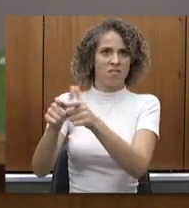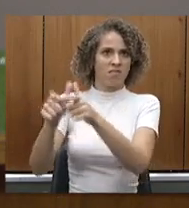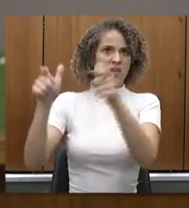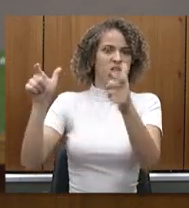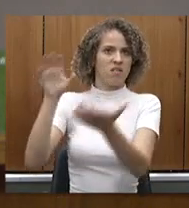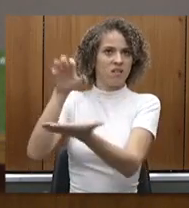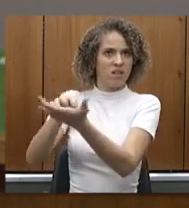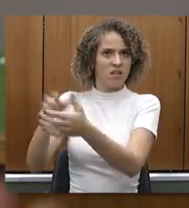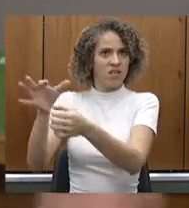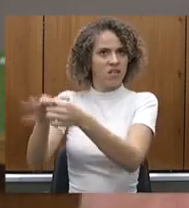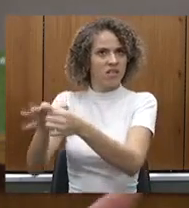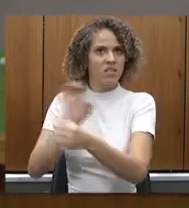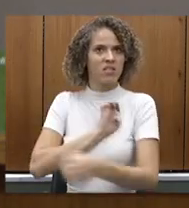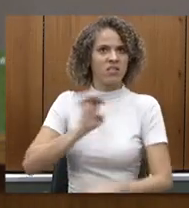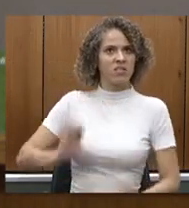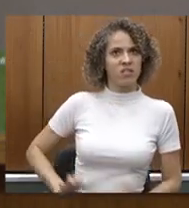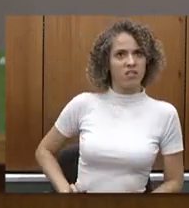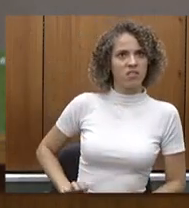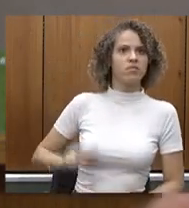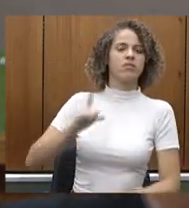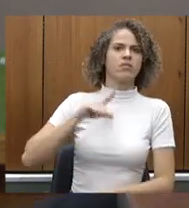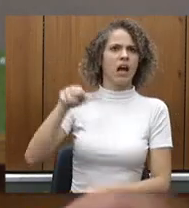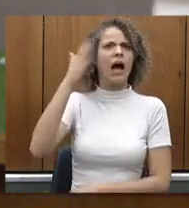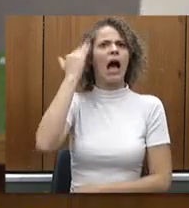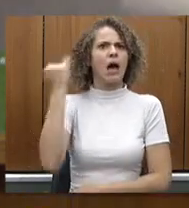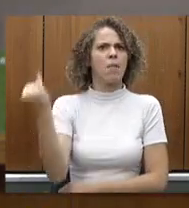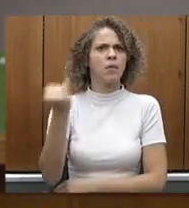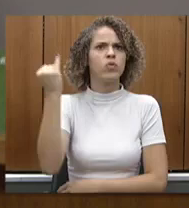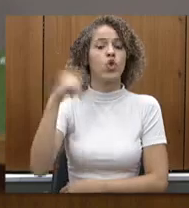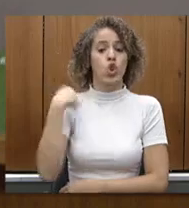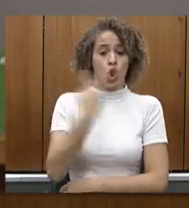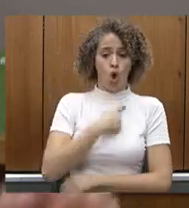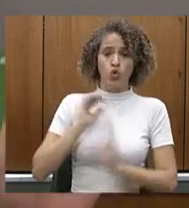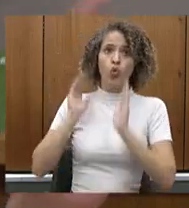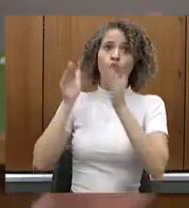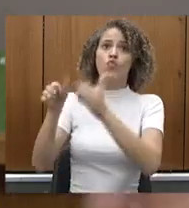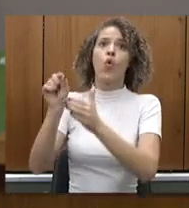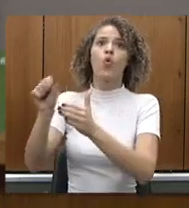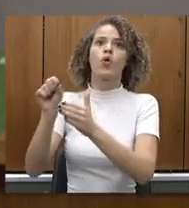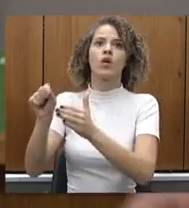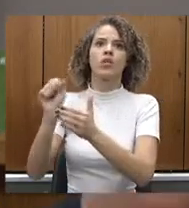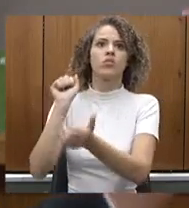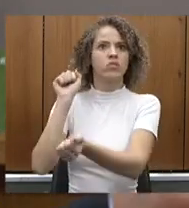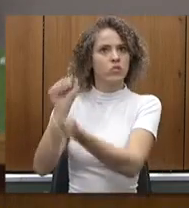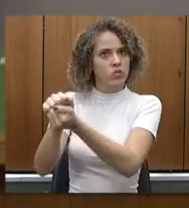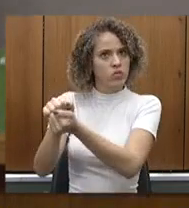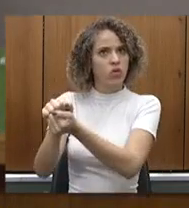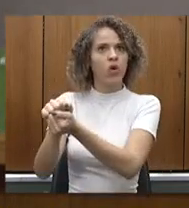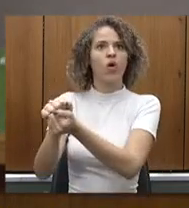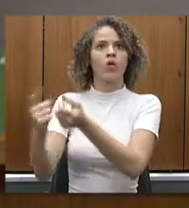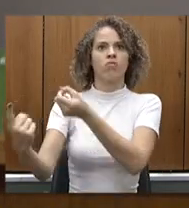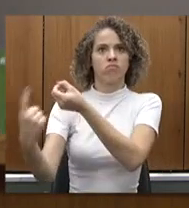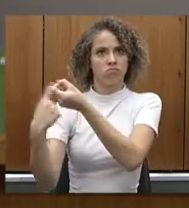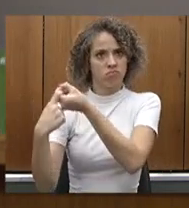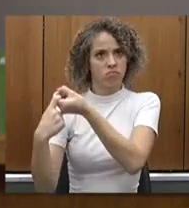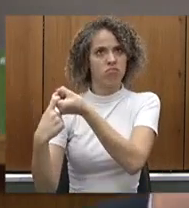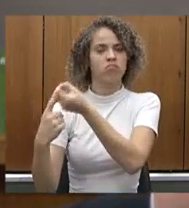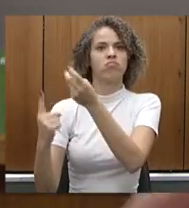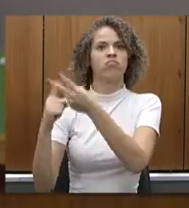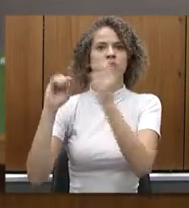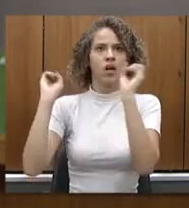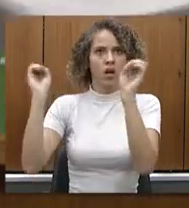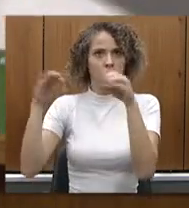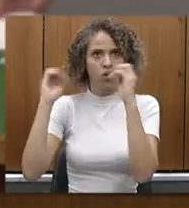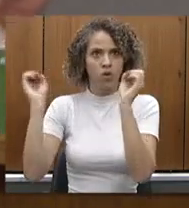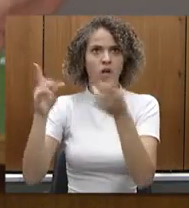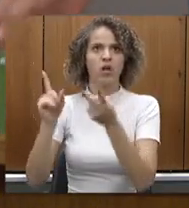municípios do estado porque a gente sabe da importância mas o nosso foco vai ser junto com os consórcios custeio de ambulância